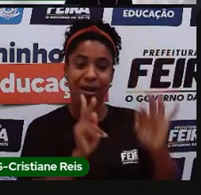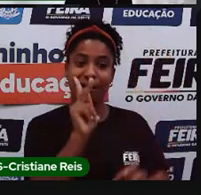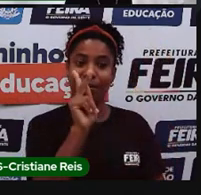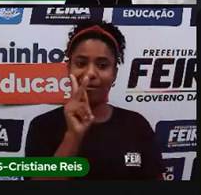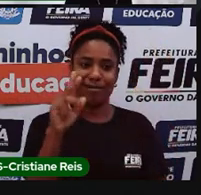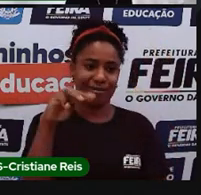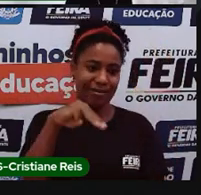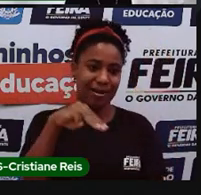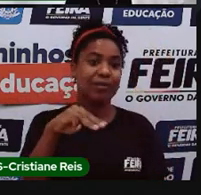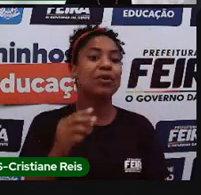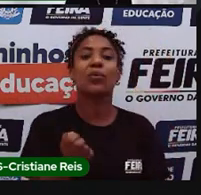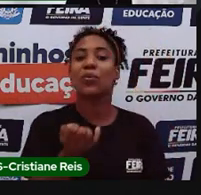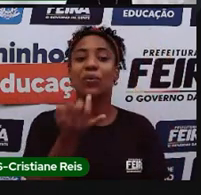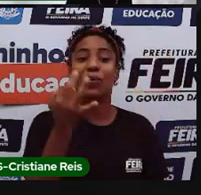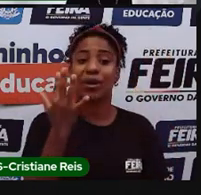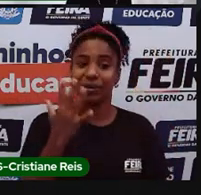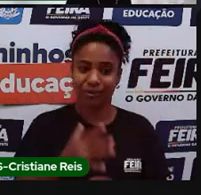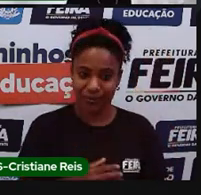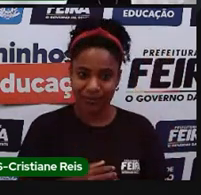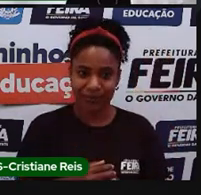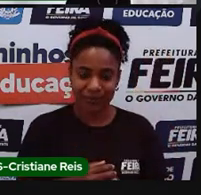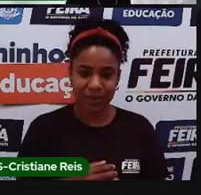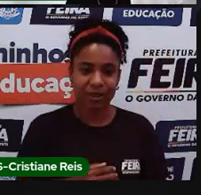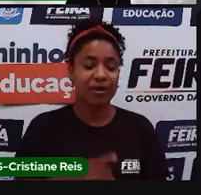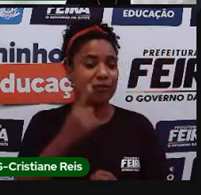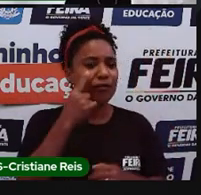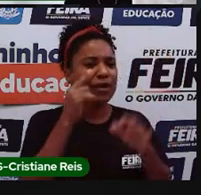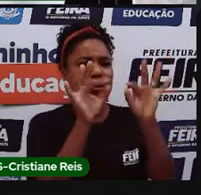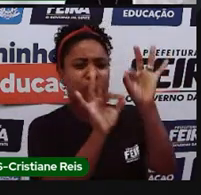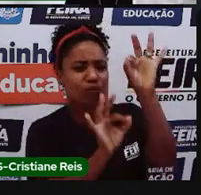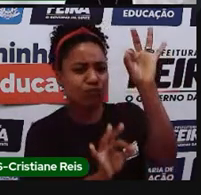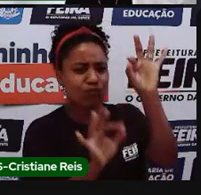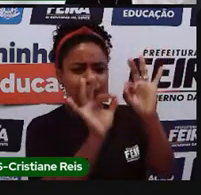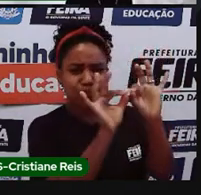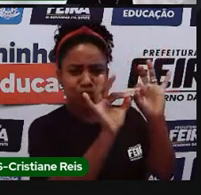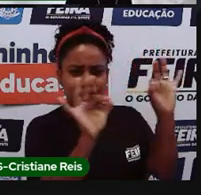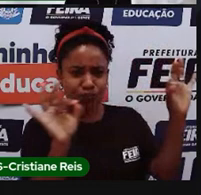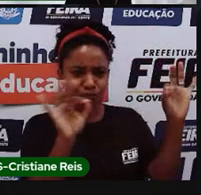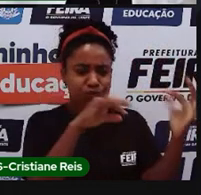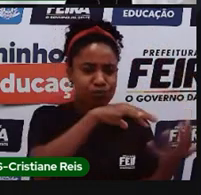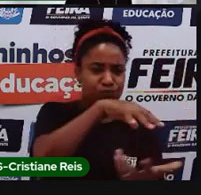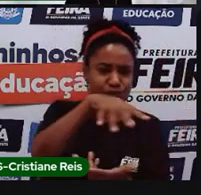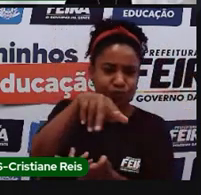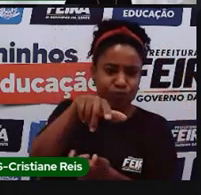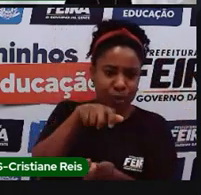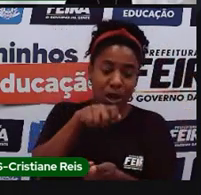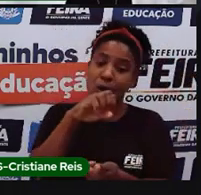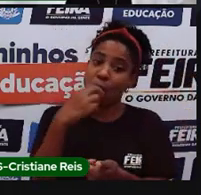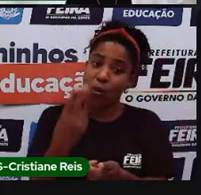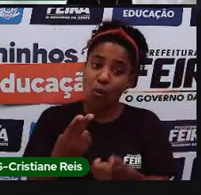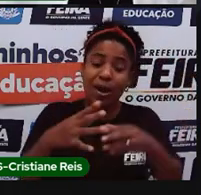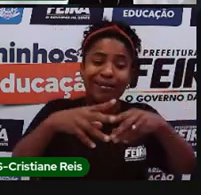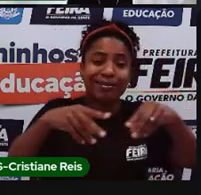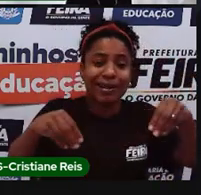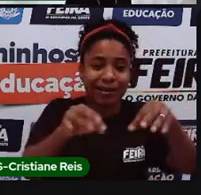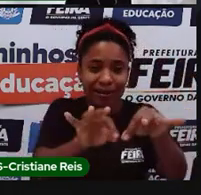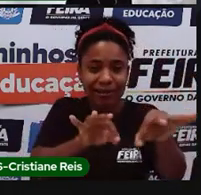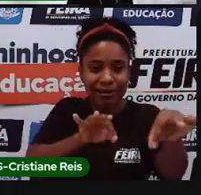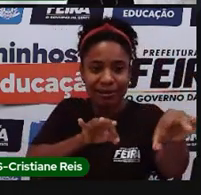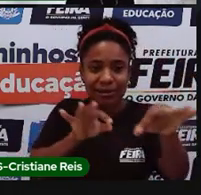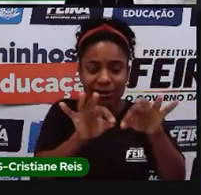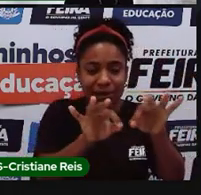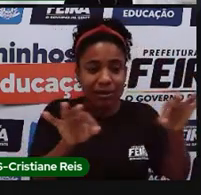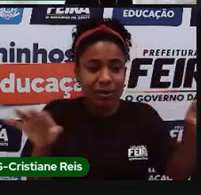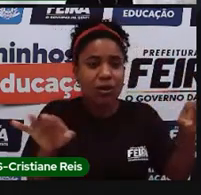quantas vezes o terreno, né, real, no caso, né, é a terra, ou a parte que foi escolhida para representar no